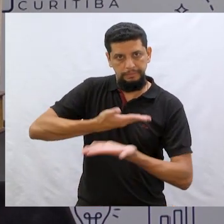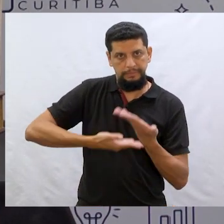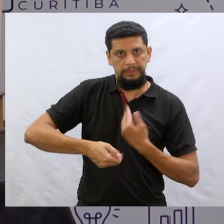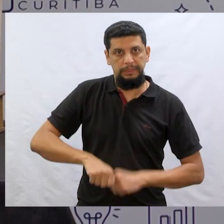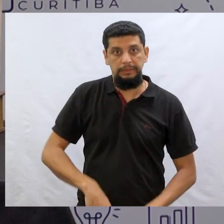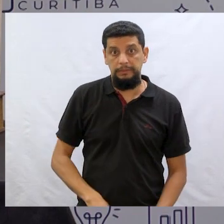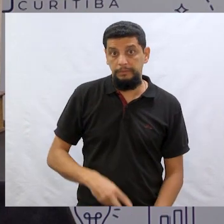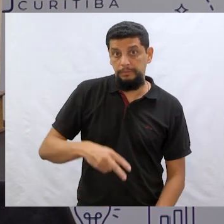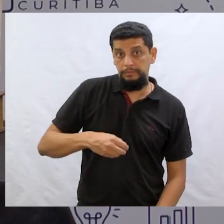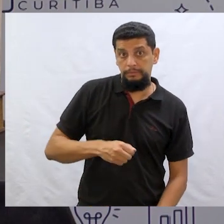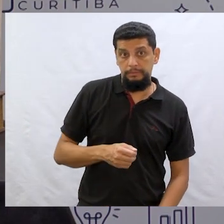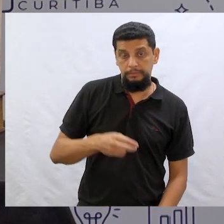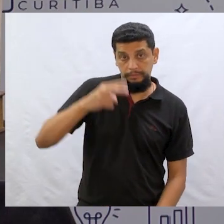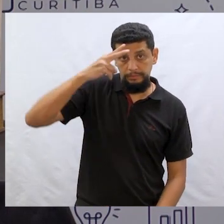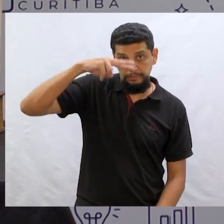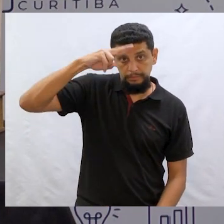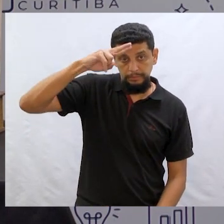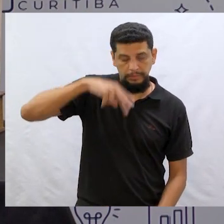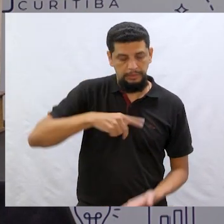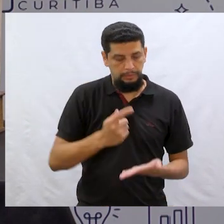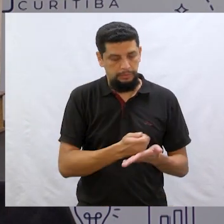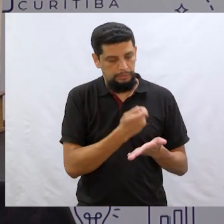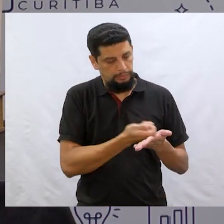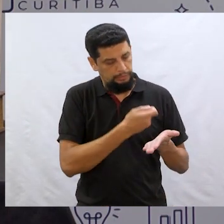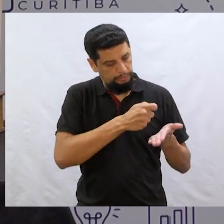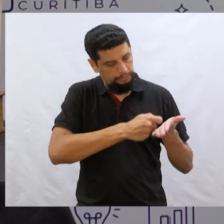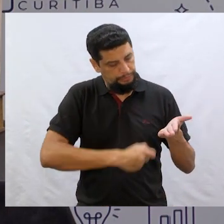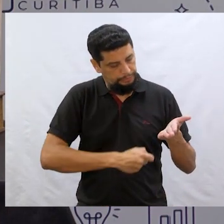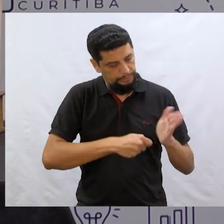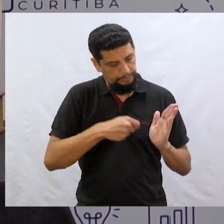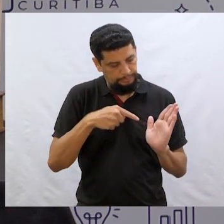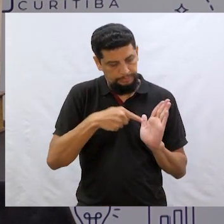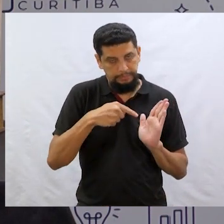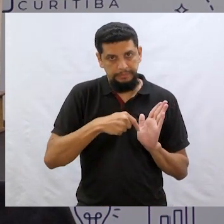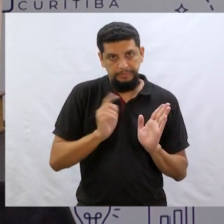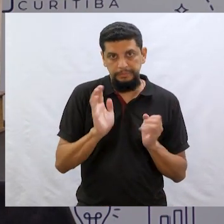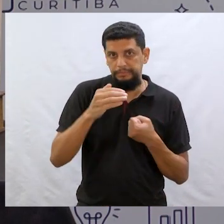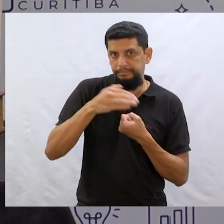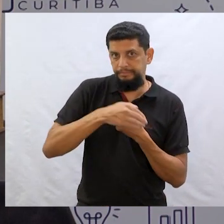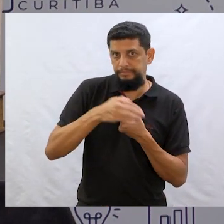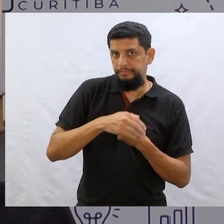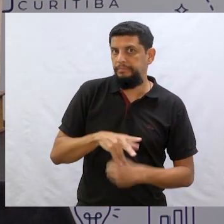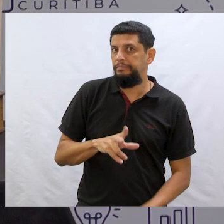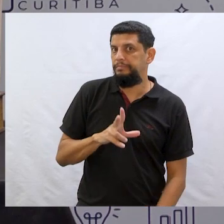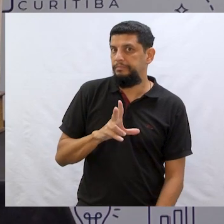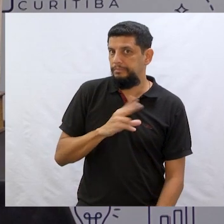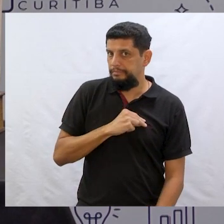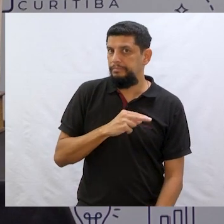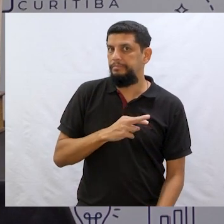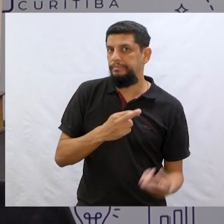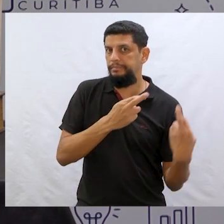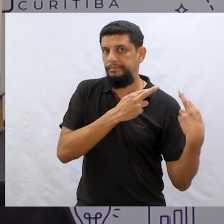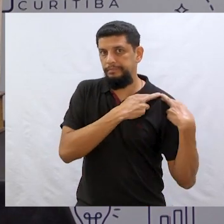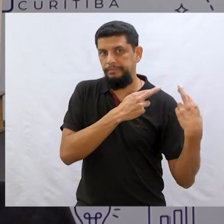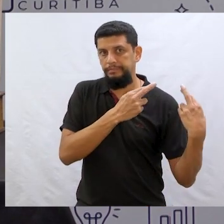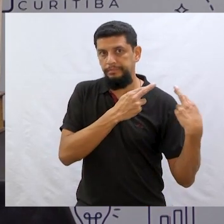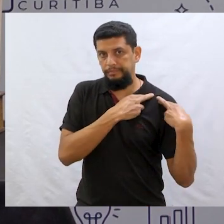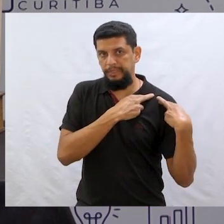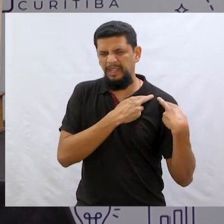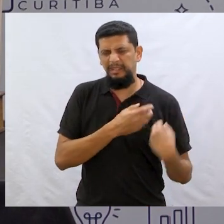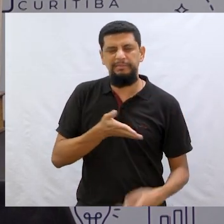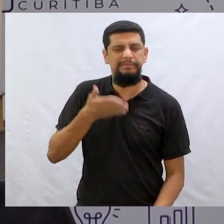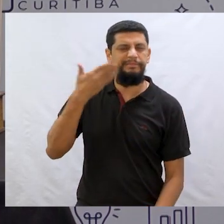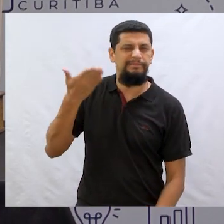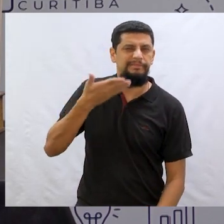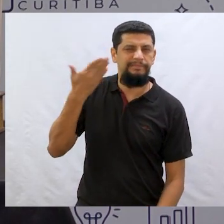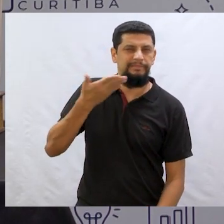das mensagens dele que ele escreveu no seu diário secreto. Uau, que responsabilidade, hein, gente? Gente, agora